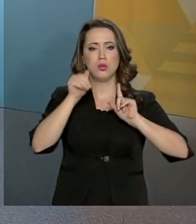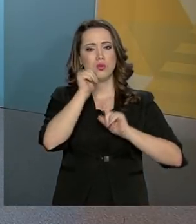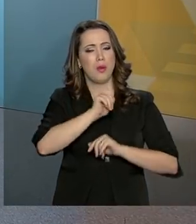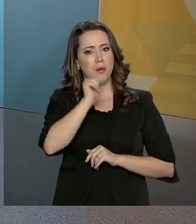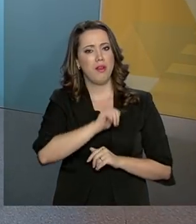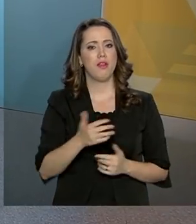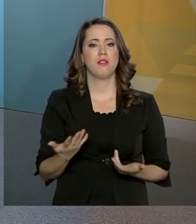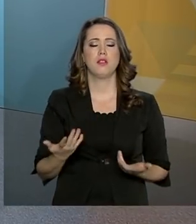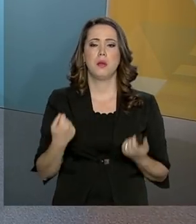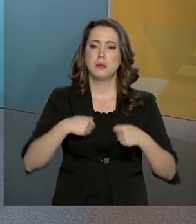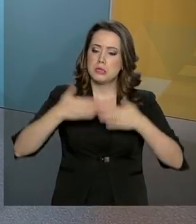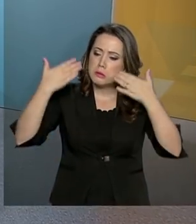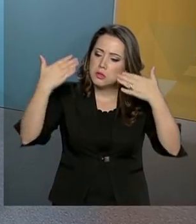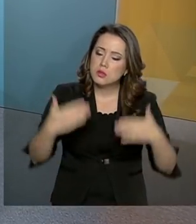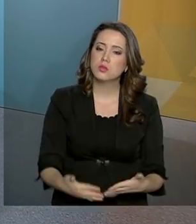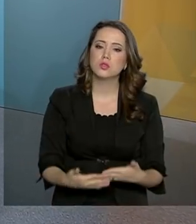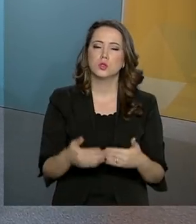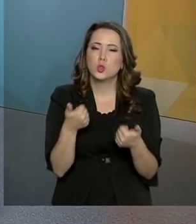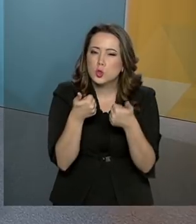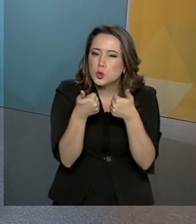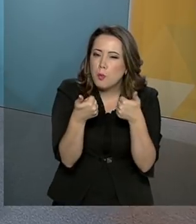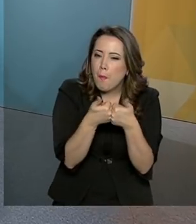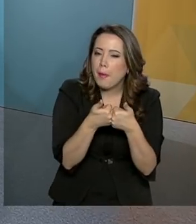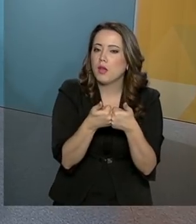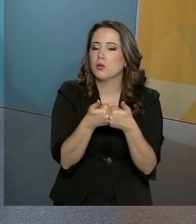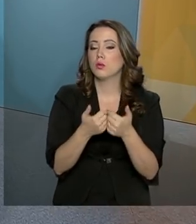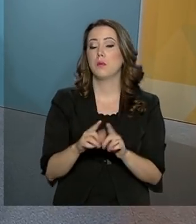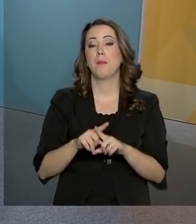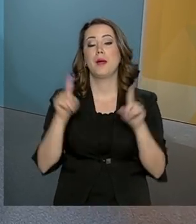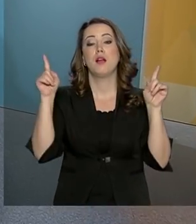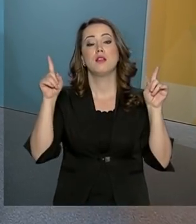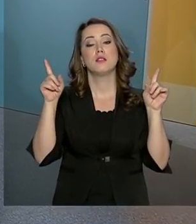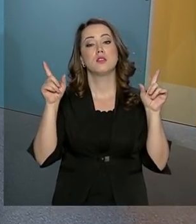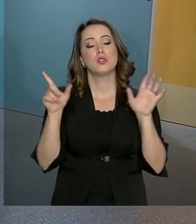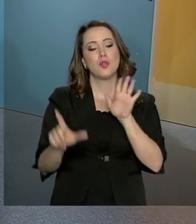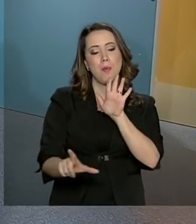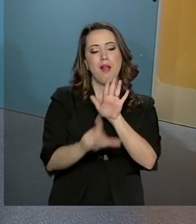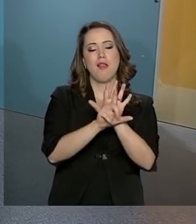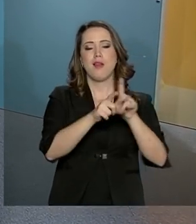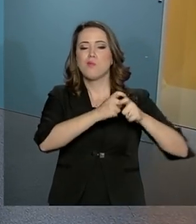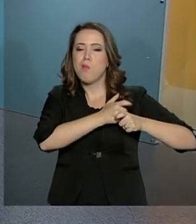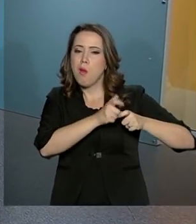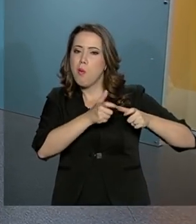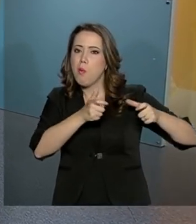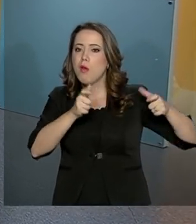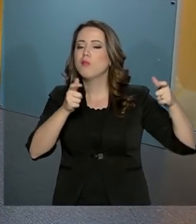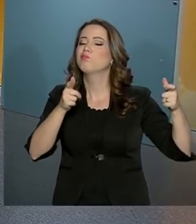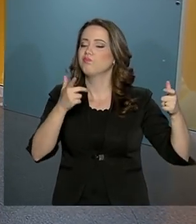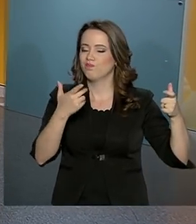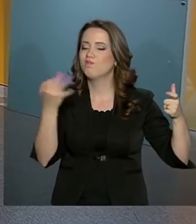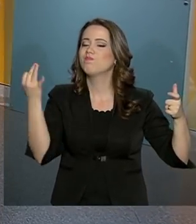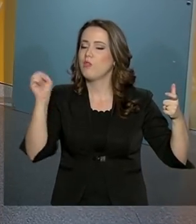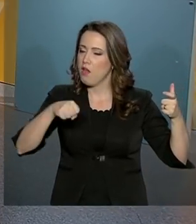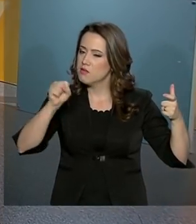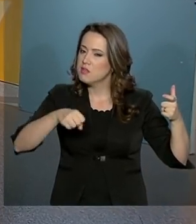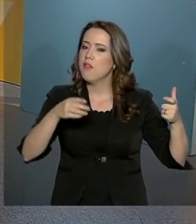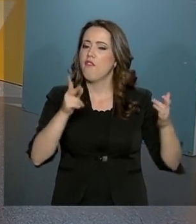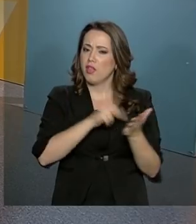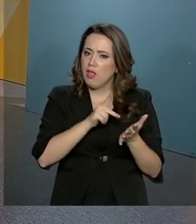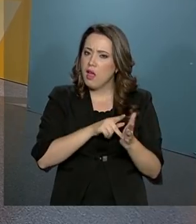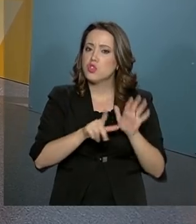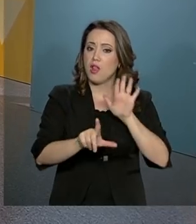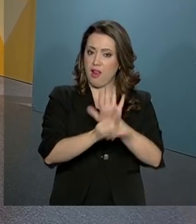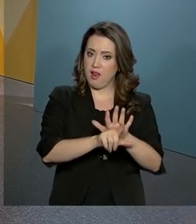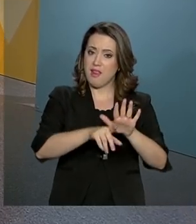Nós vamos precisar encarar esse tema de perto. Mas a gente tem uma grande legislação. Temos. Nós temos uma lei maravilhosa, a Lei Maria da Penha.